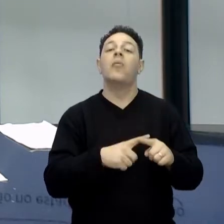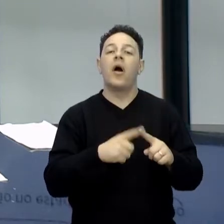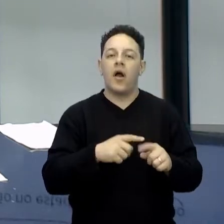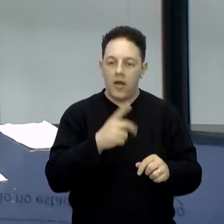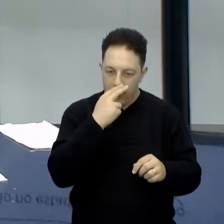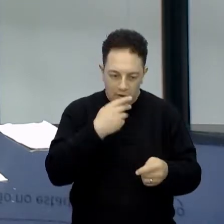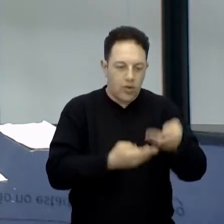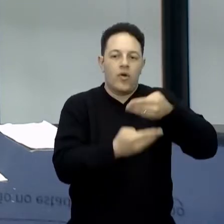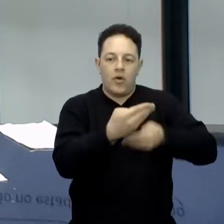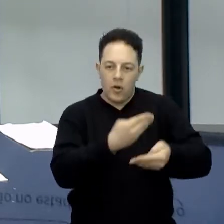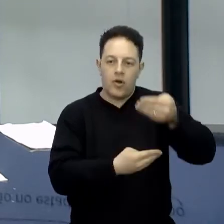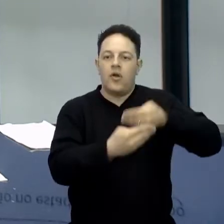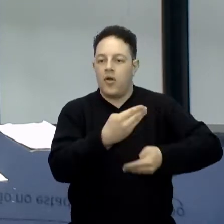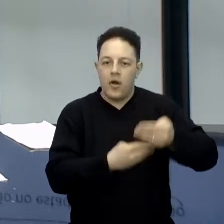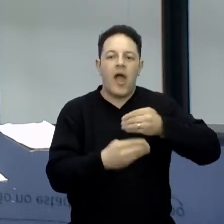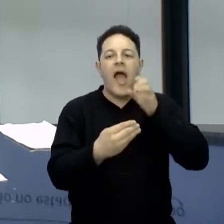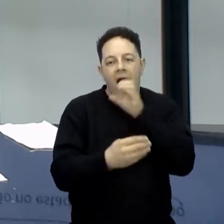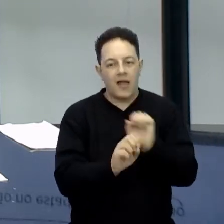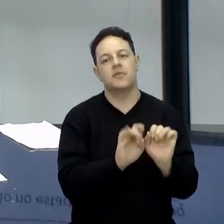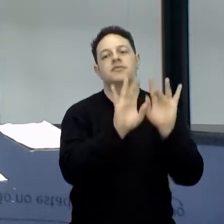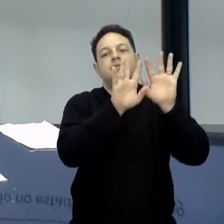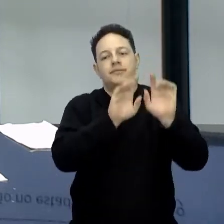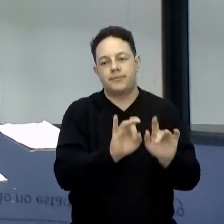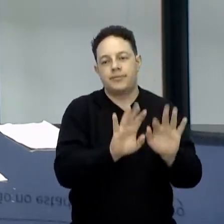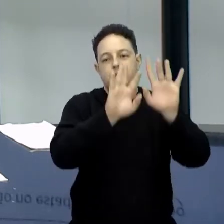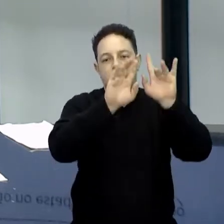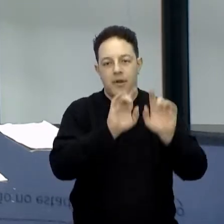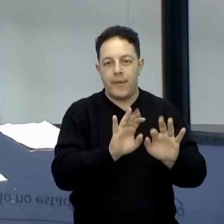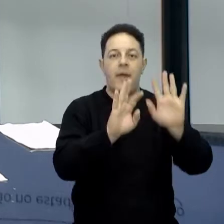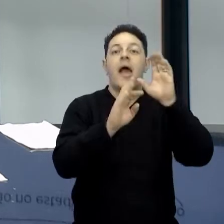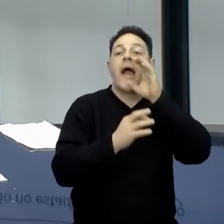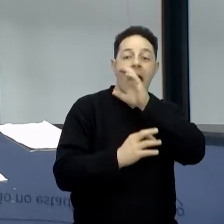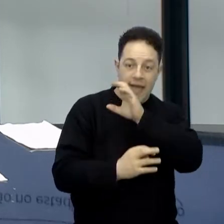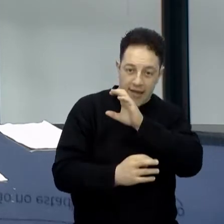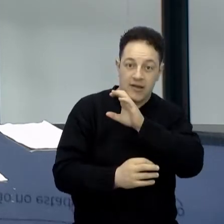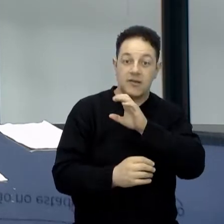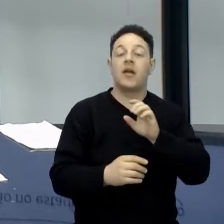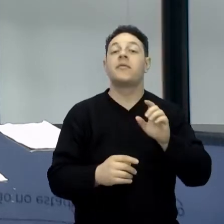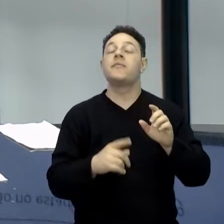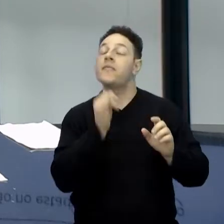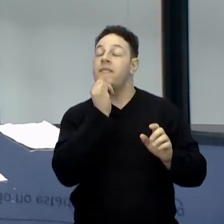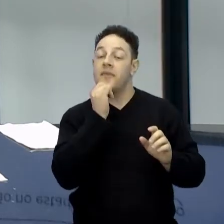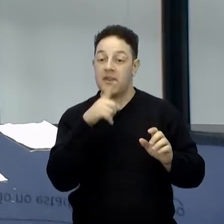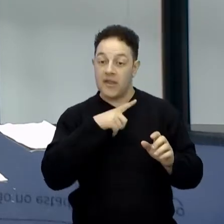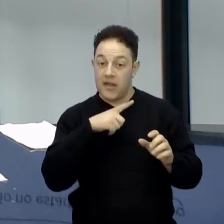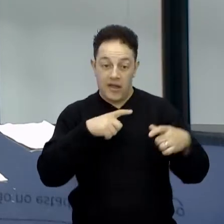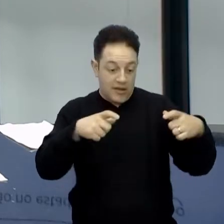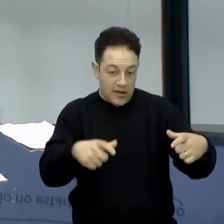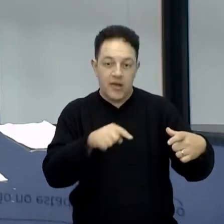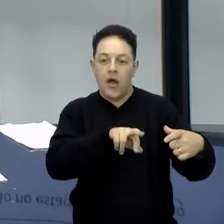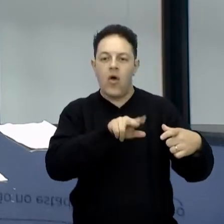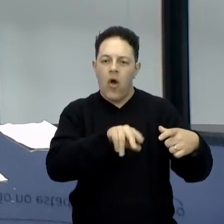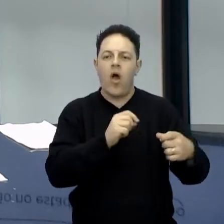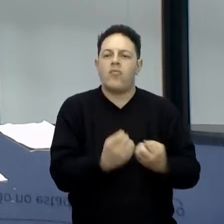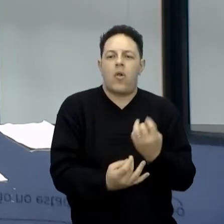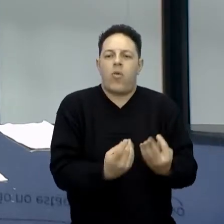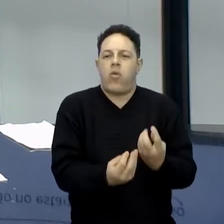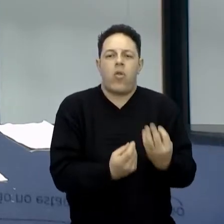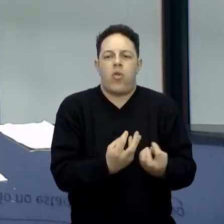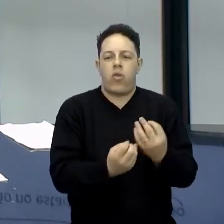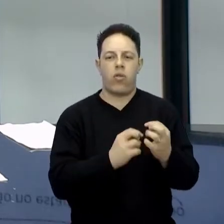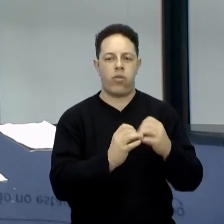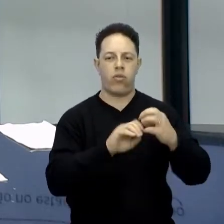levando com ela o calor até a superfície. Então, quando acontece essa manifestação, esse